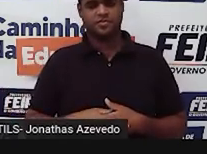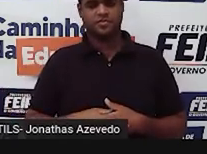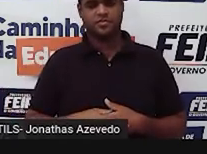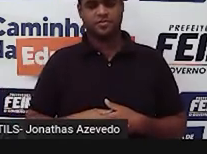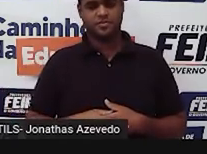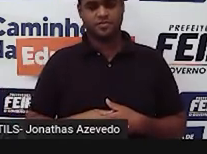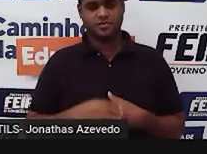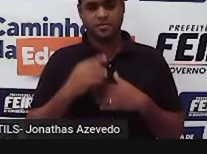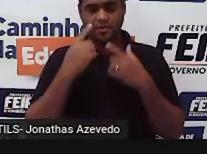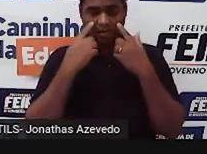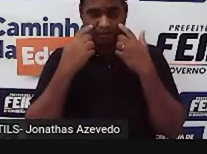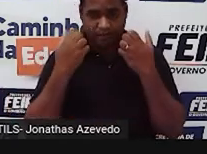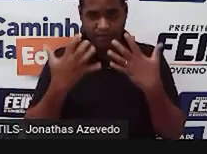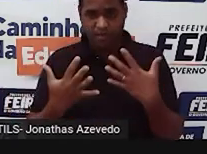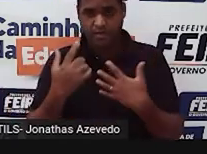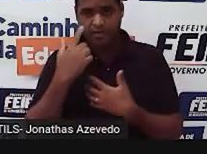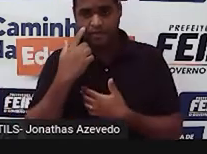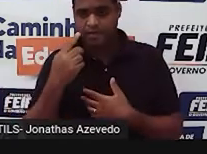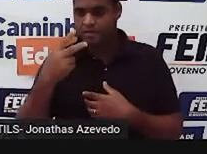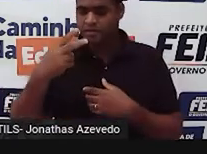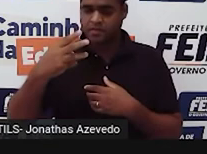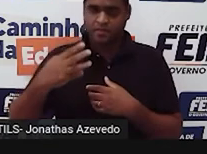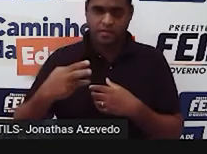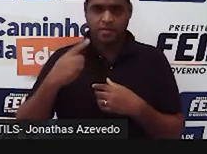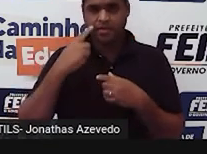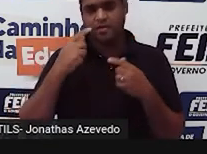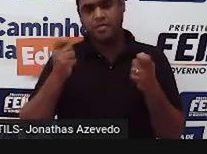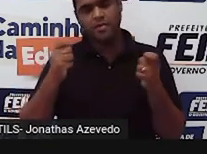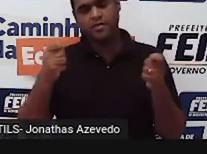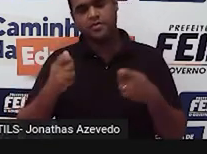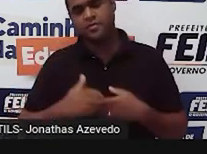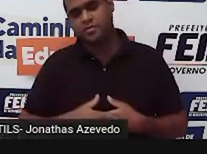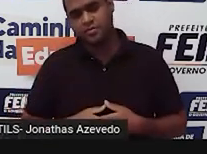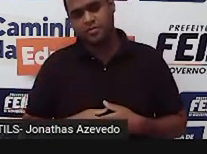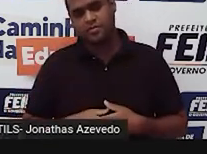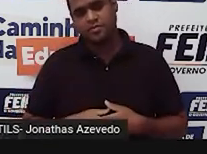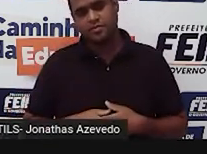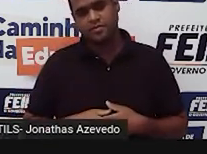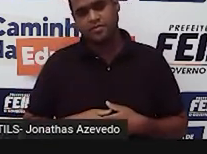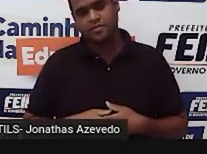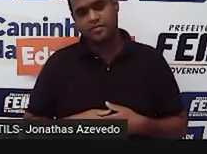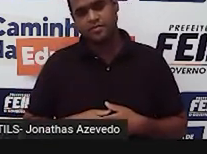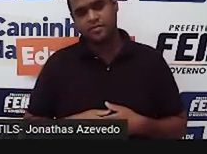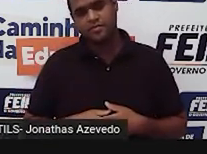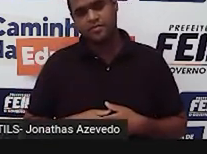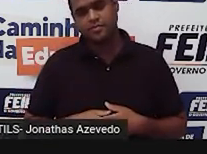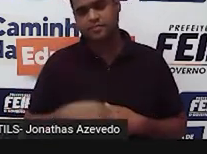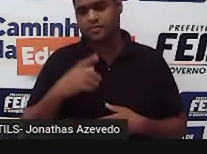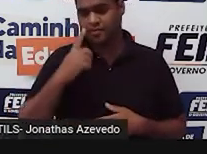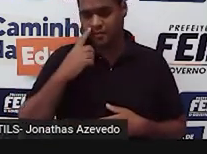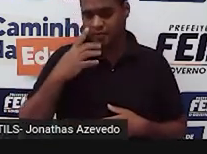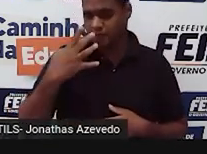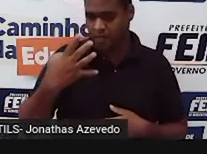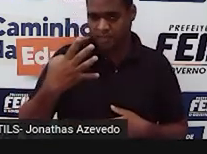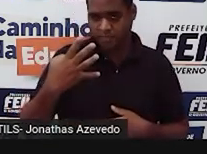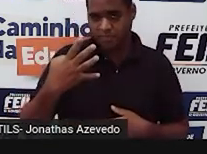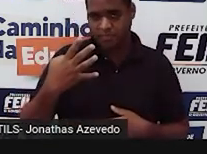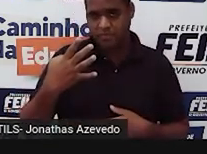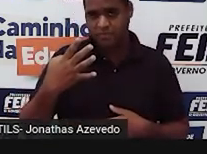Vou verificar as duas partes da condição. Então, a primeira parte eu vou pegar o lado 4.